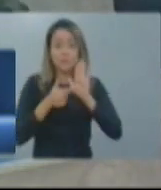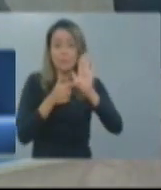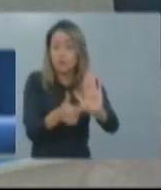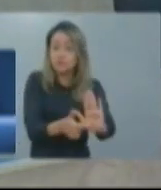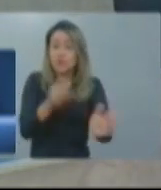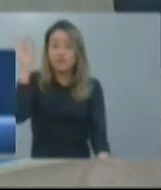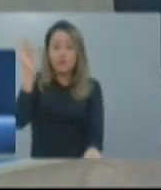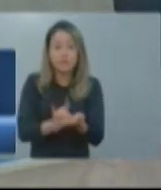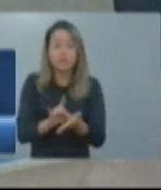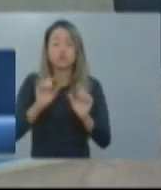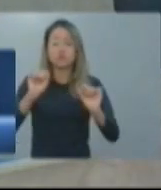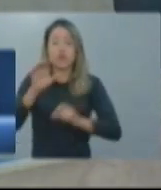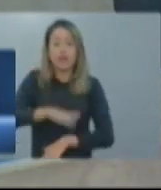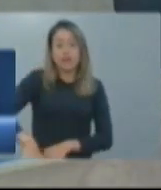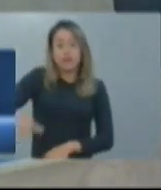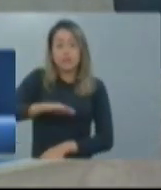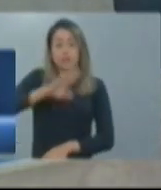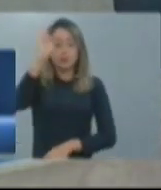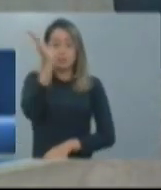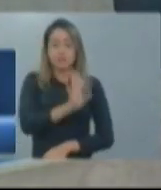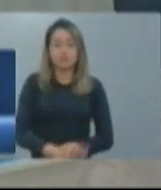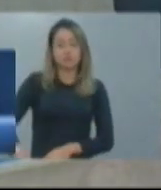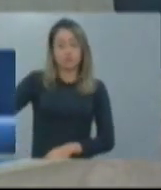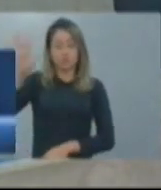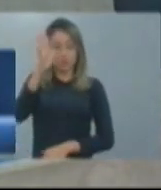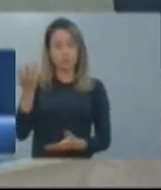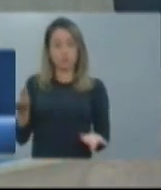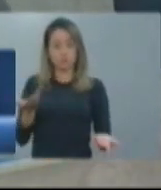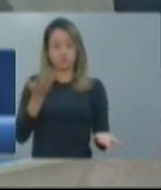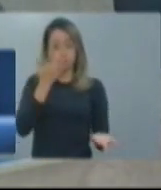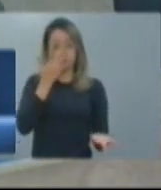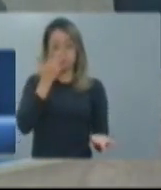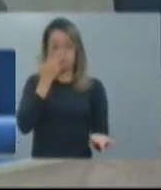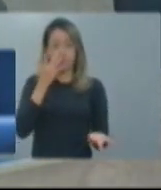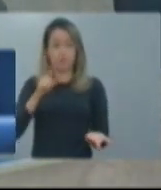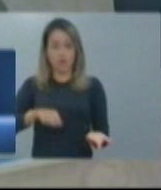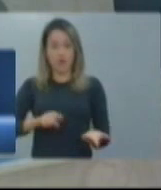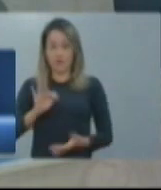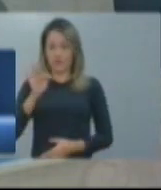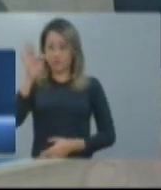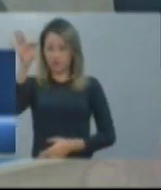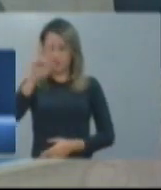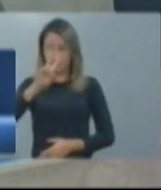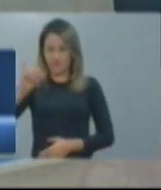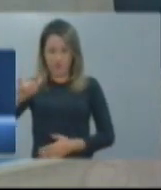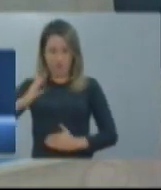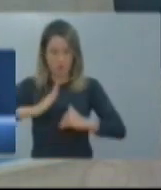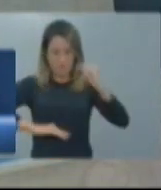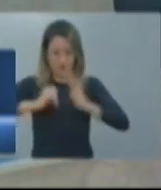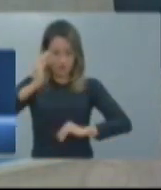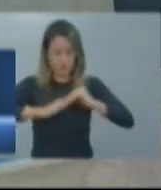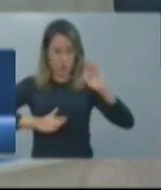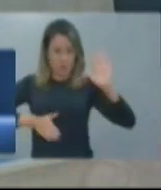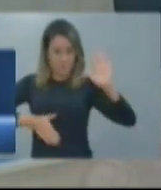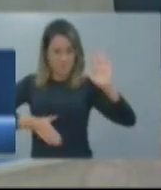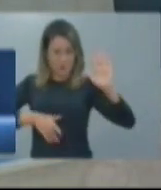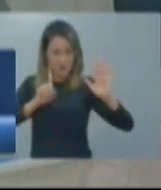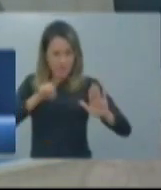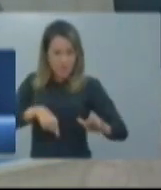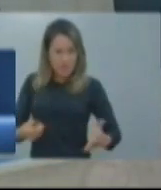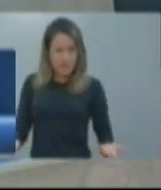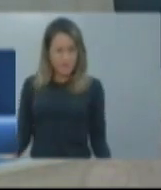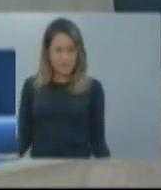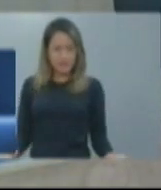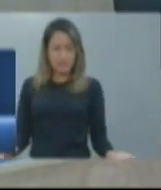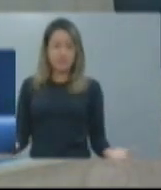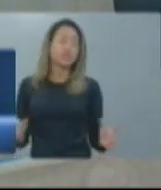é fazer um acompanhamento para que essa criança, que é um mini bandido, não vire um bandido profissional. E a maneira é fazer uma profilaxia. O que